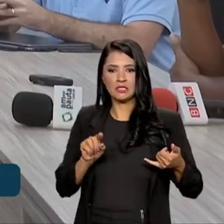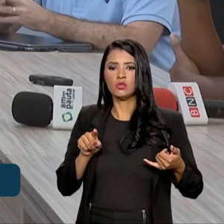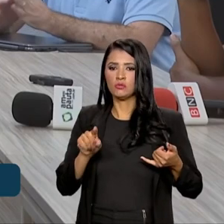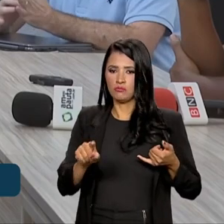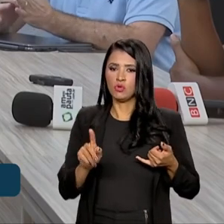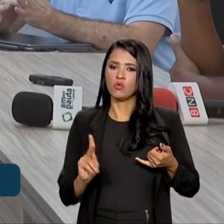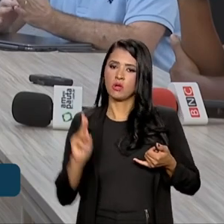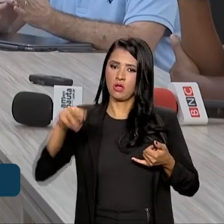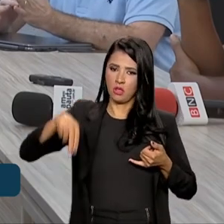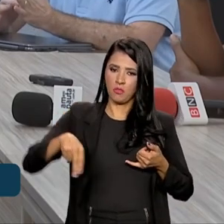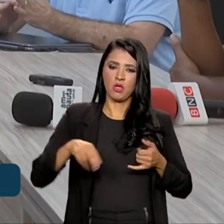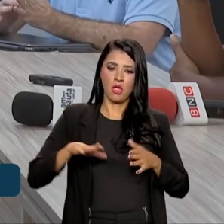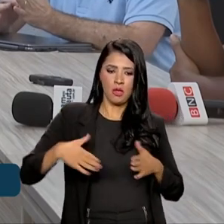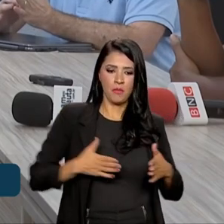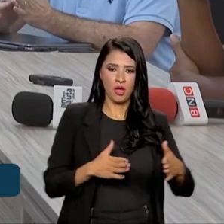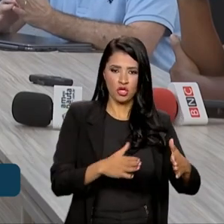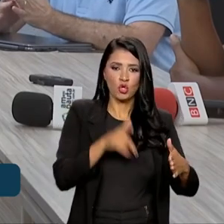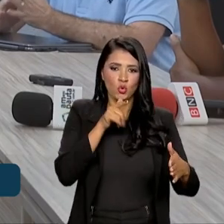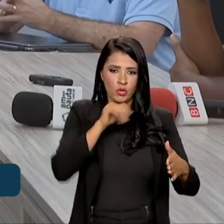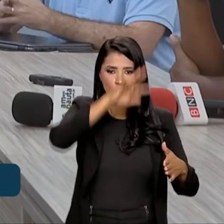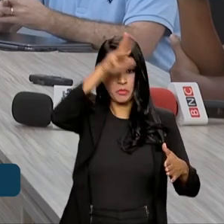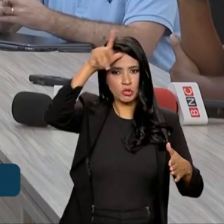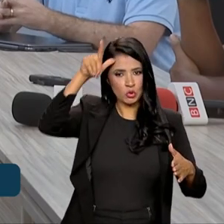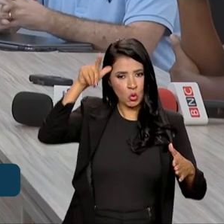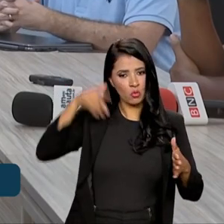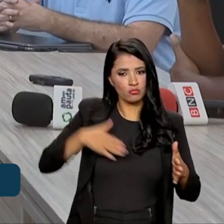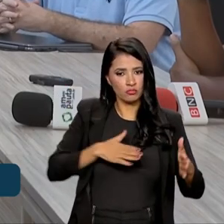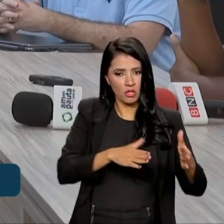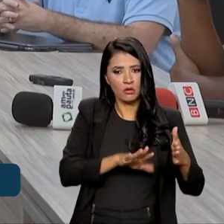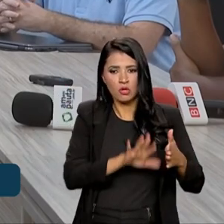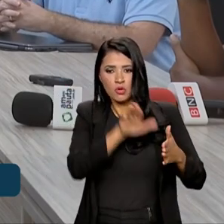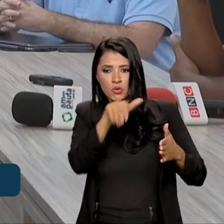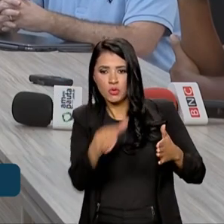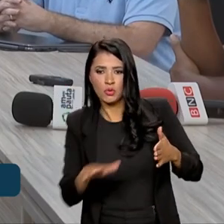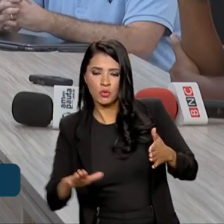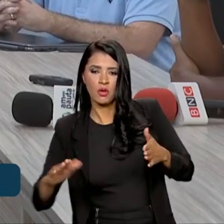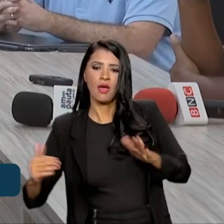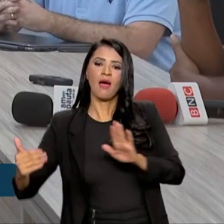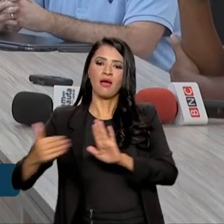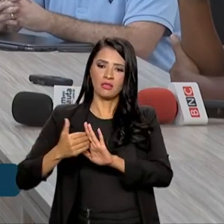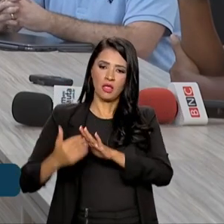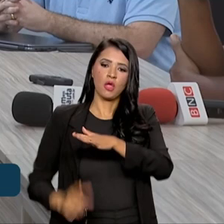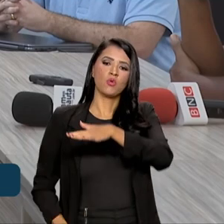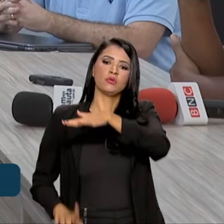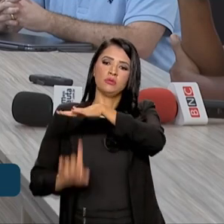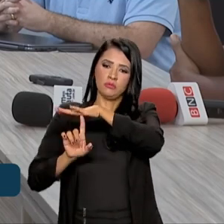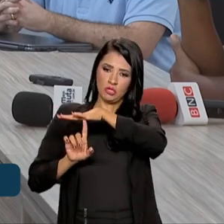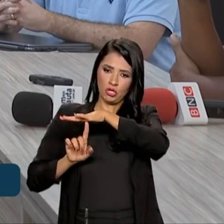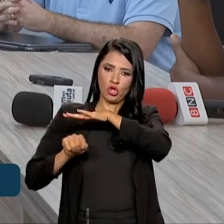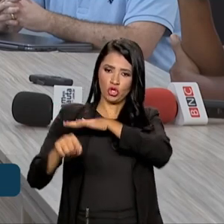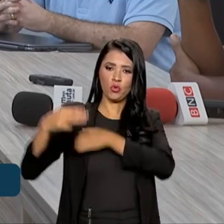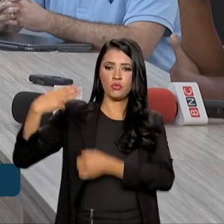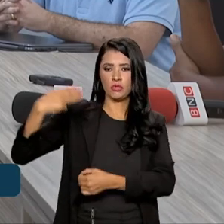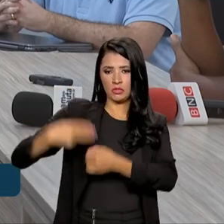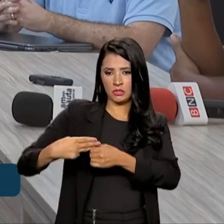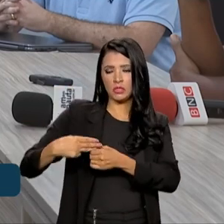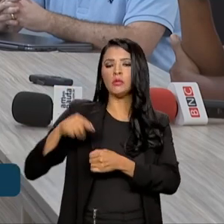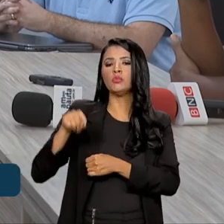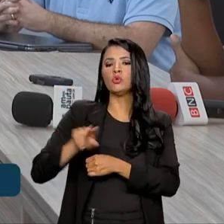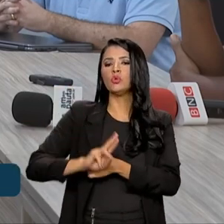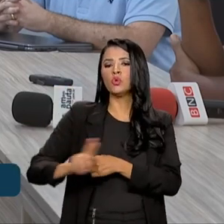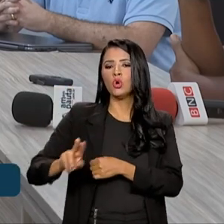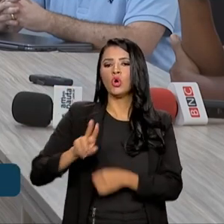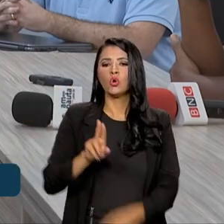desde o Rio Amazonas, entrando o Paraná do Aduacá, e subindo o Rio Amazonas até o limite com o município de